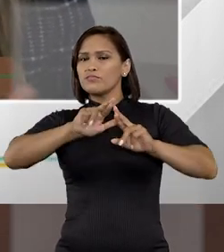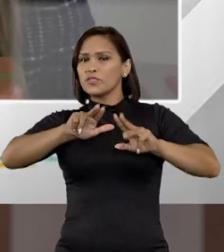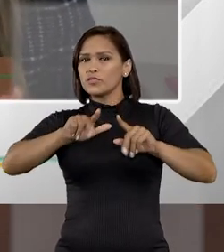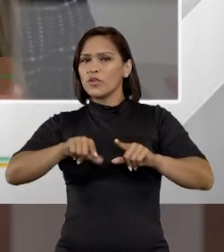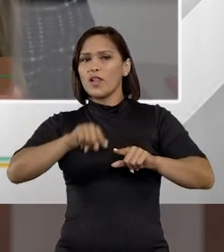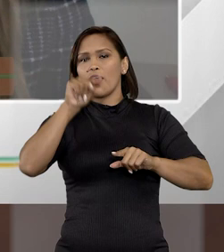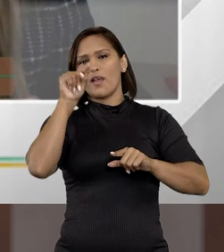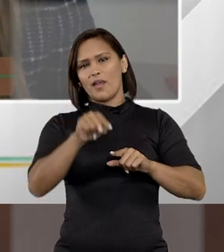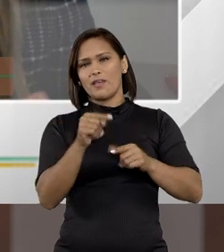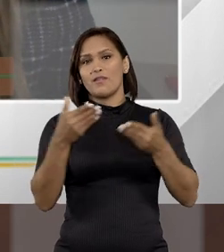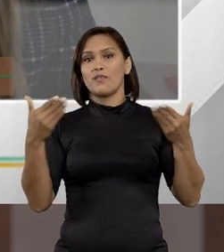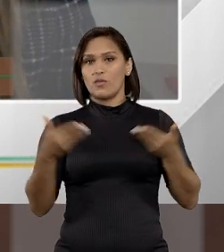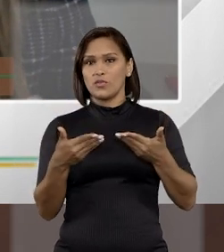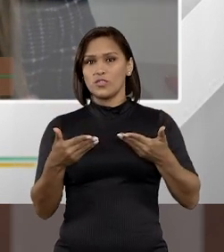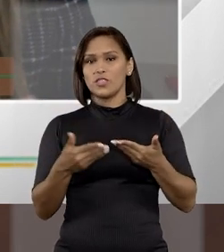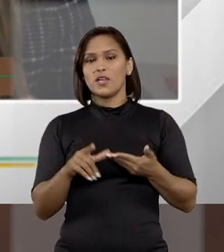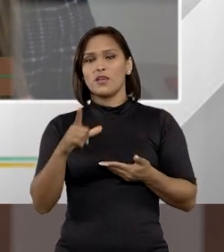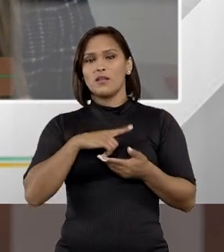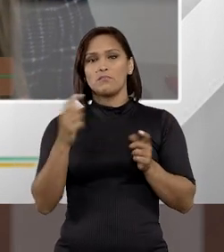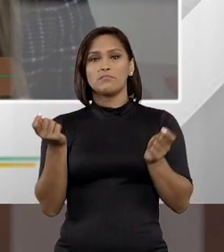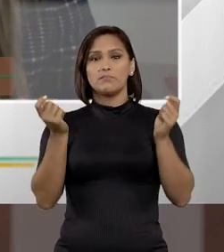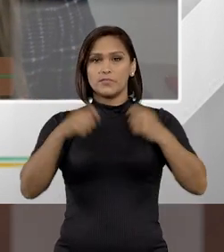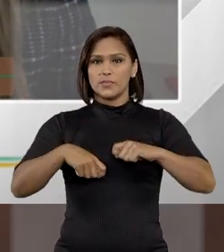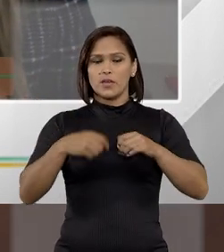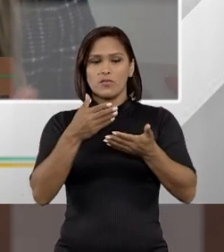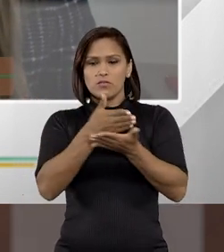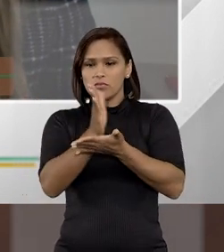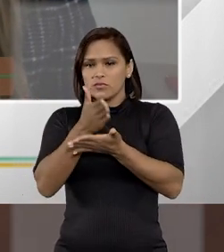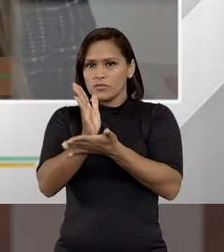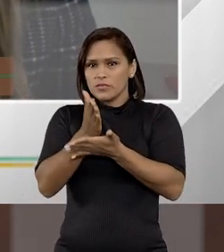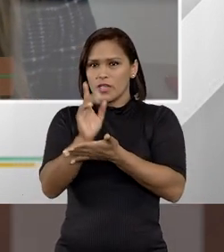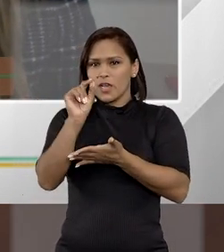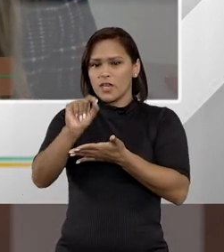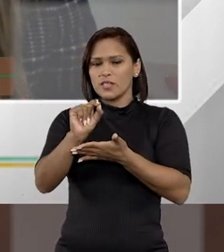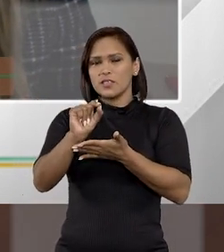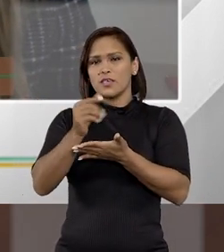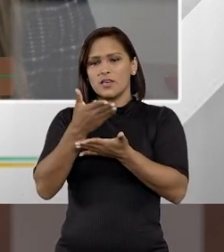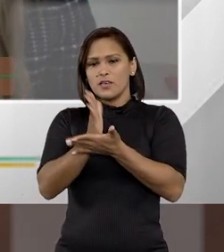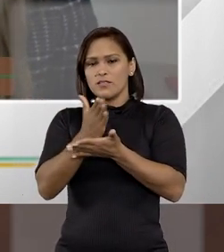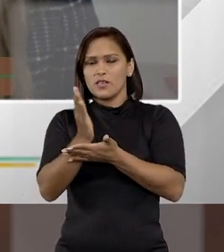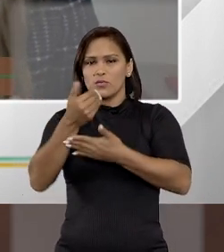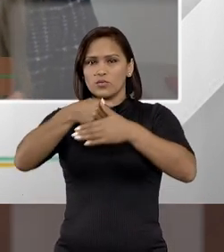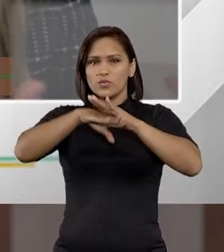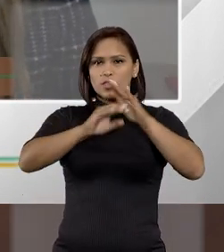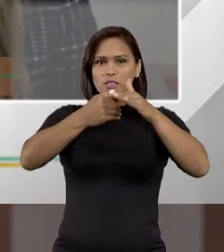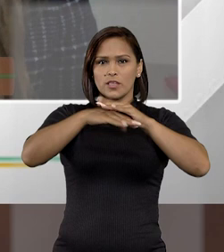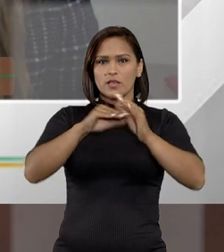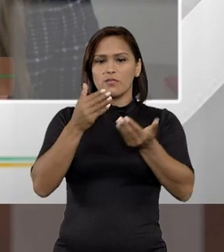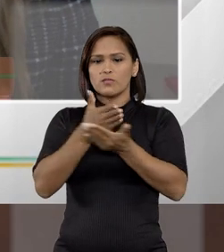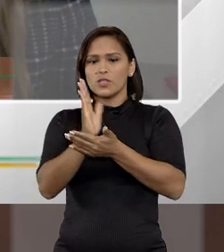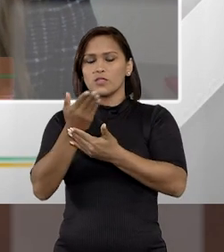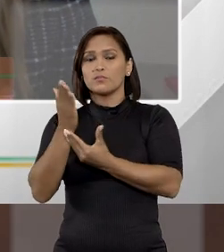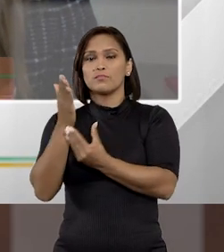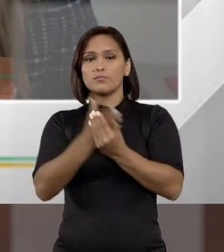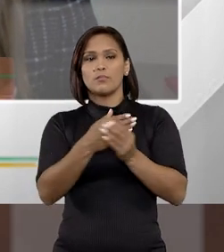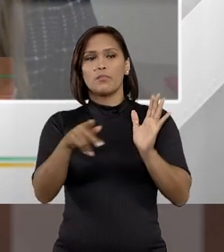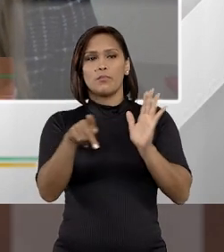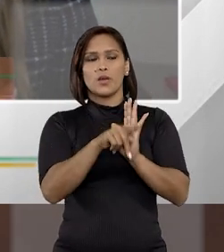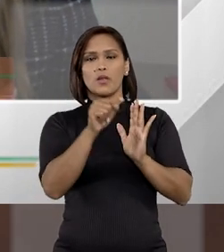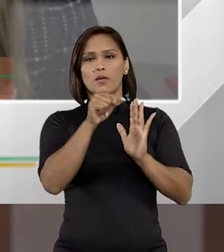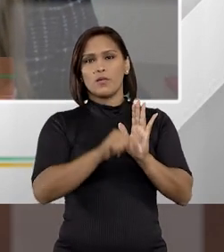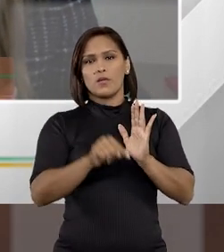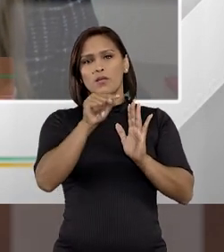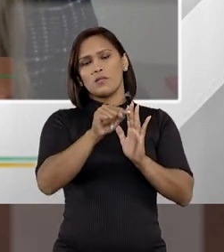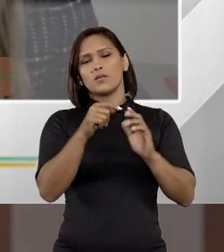discordar, aí hoje ainda existe a possibilidade de enviar esse arquivamento, né, esse procedimento,